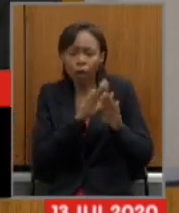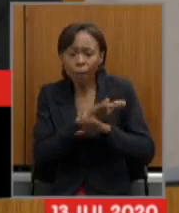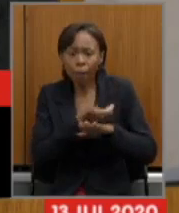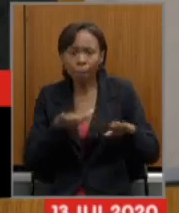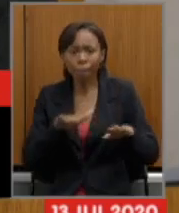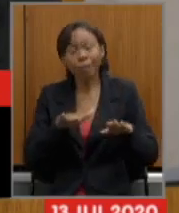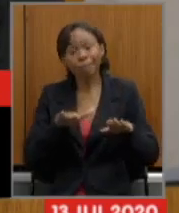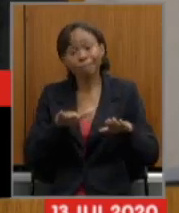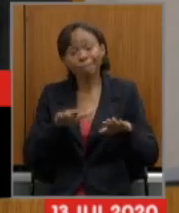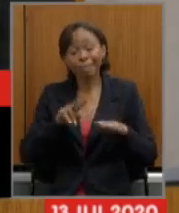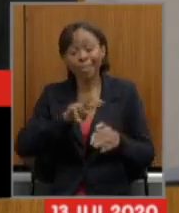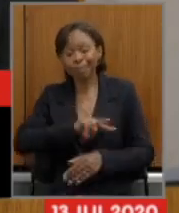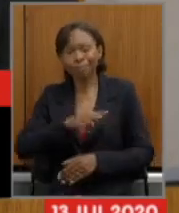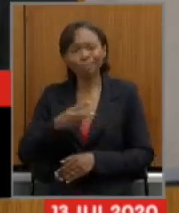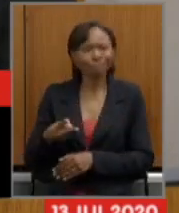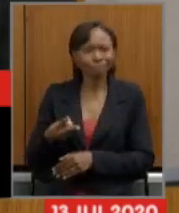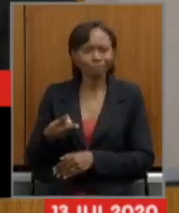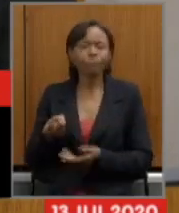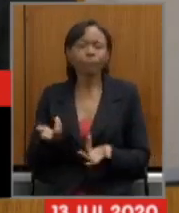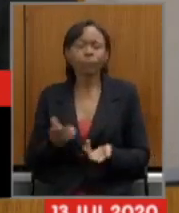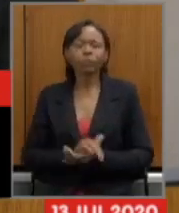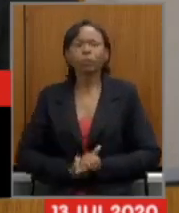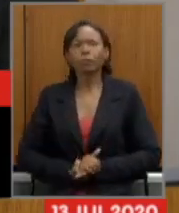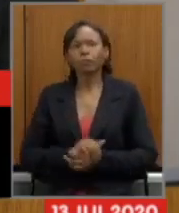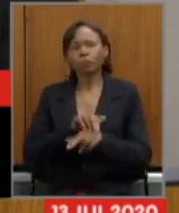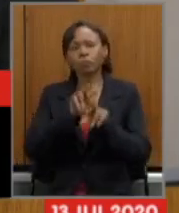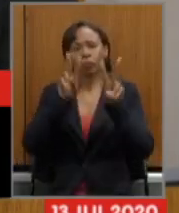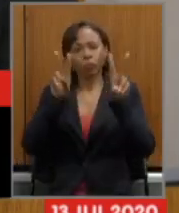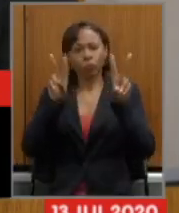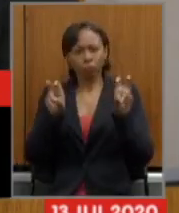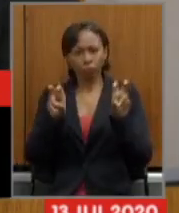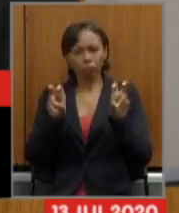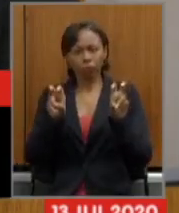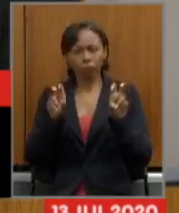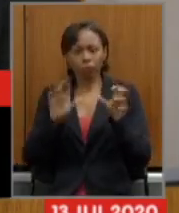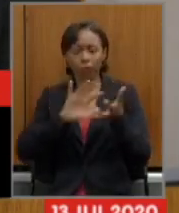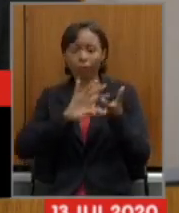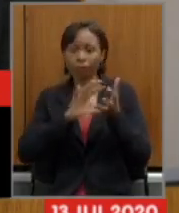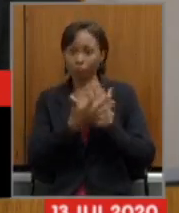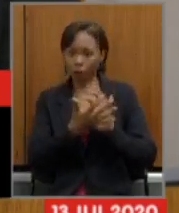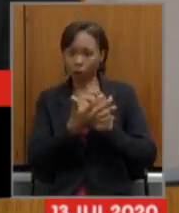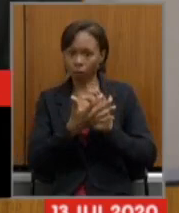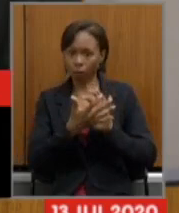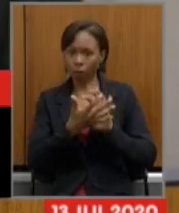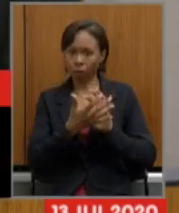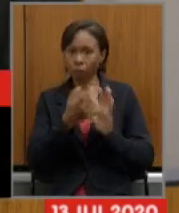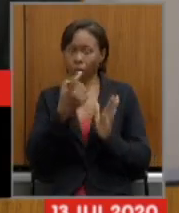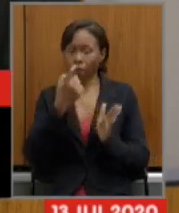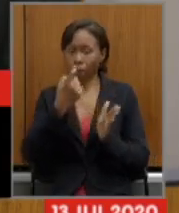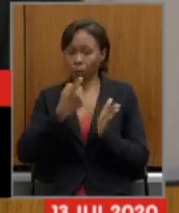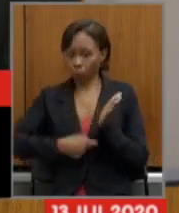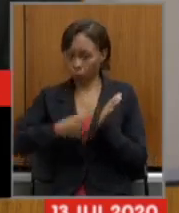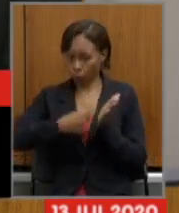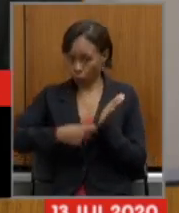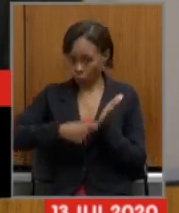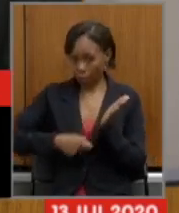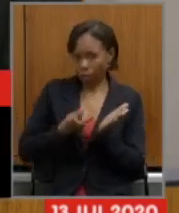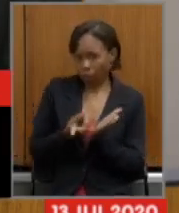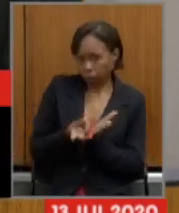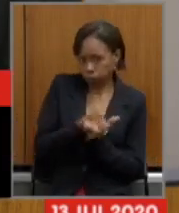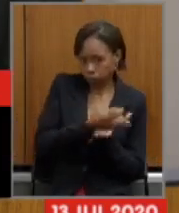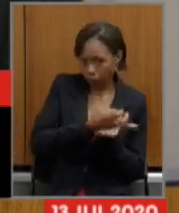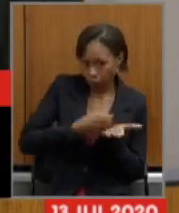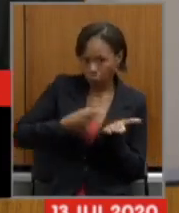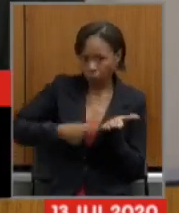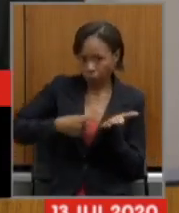com relação a reforma tributária e até sobre a lei